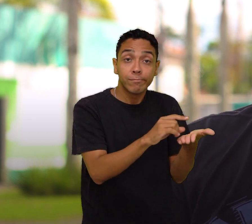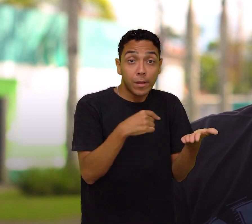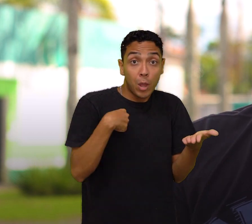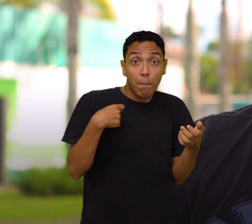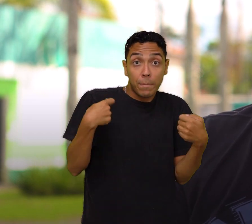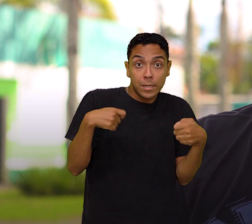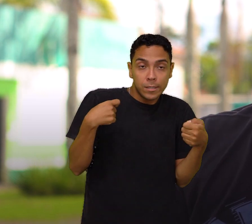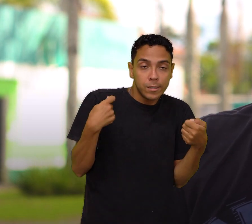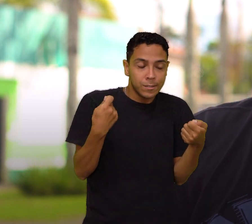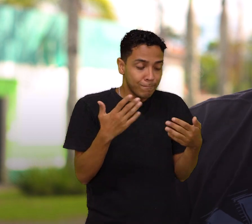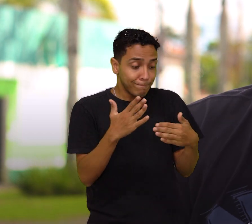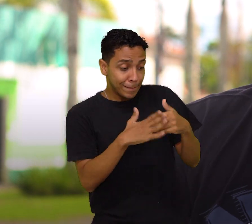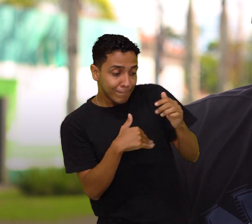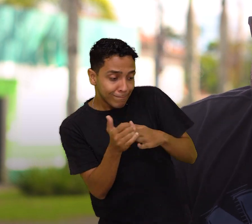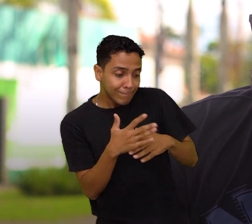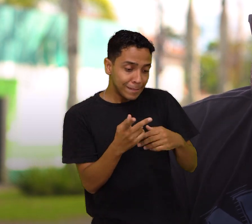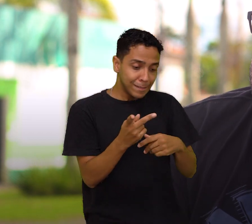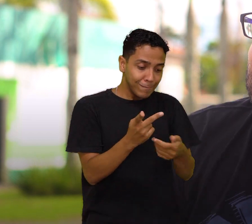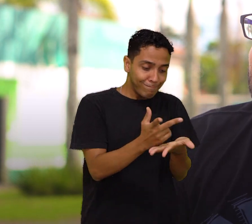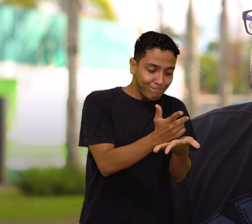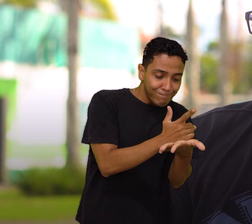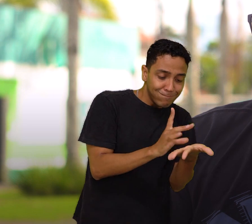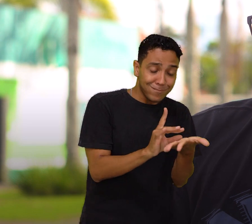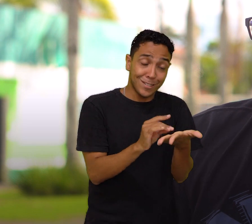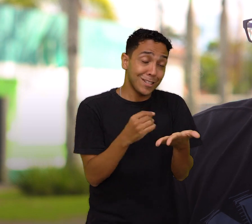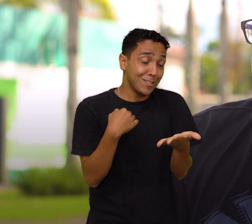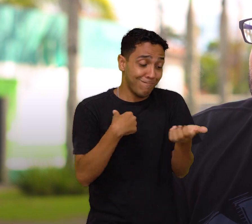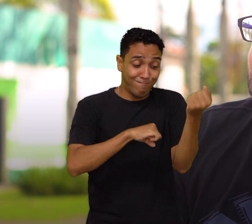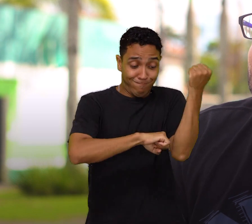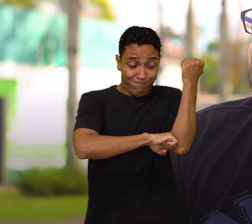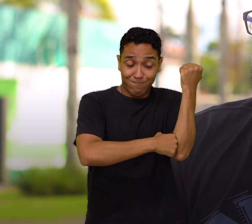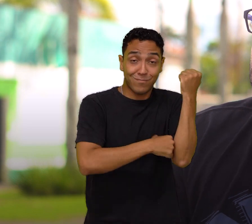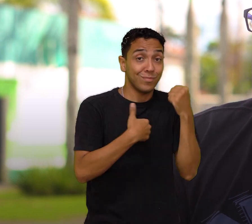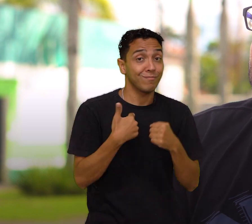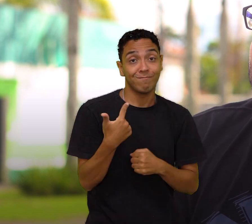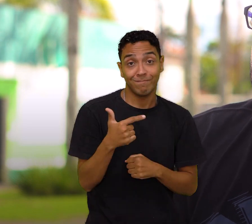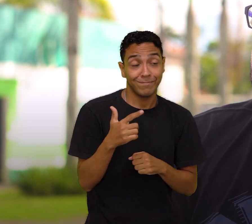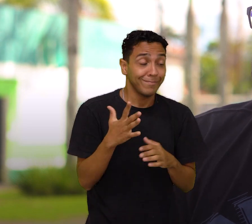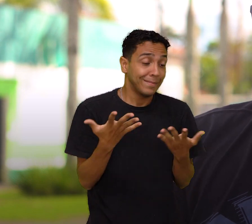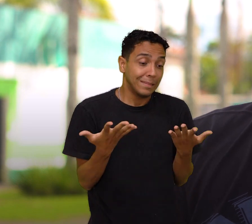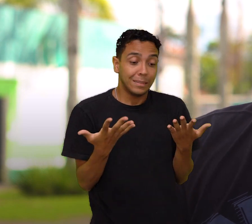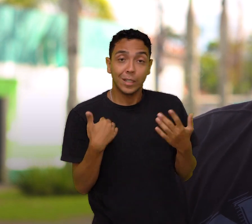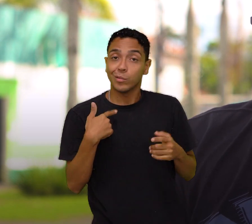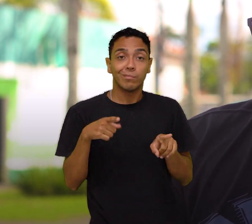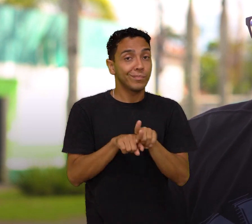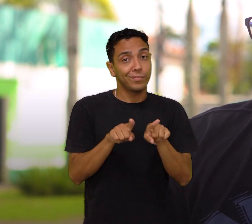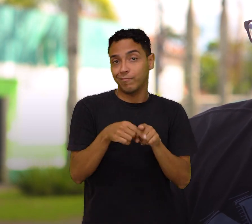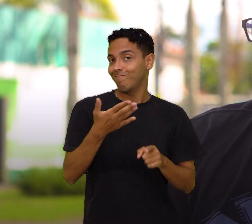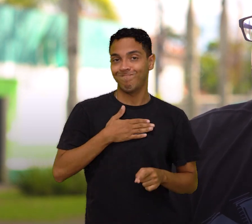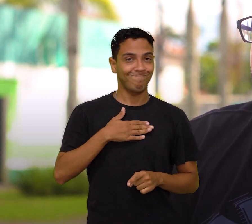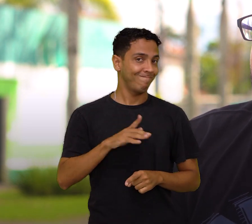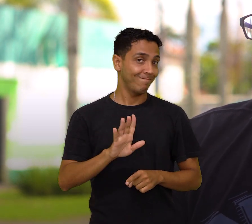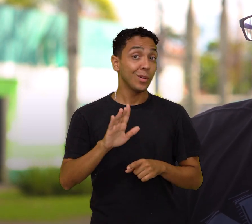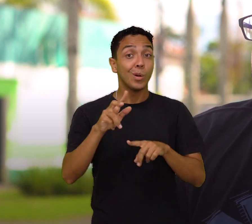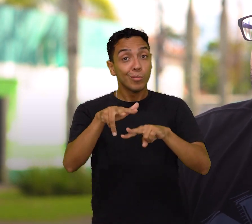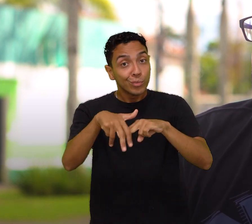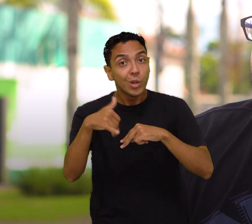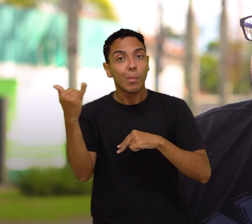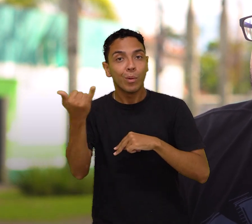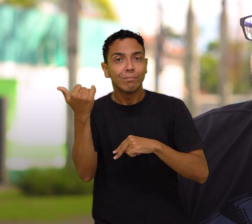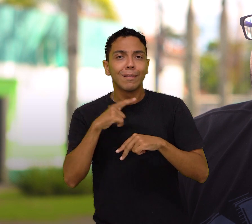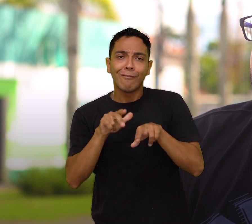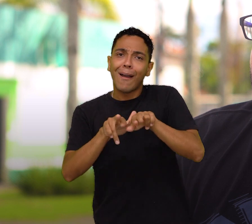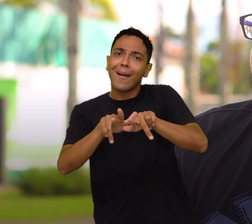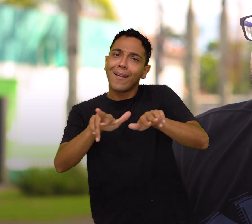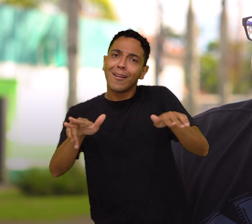tortura. E que geralmente, para as outras pessoas, são as aulas que a gente mais gosta, que as pessoas